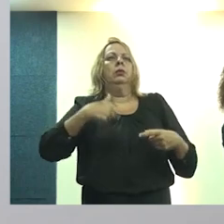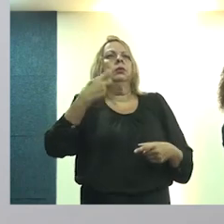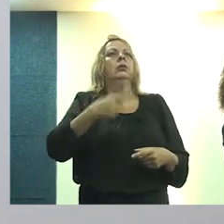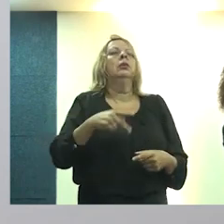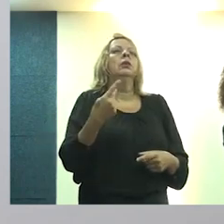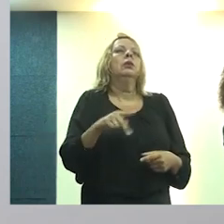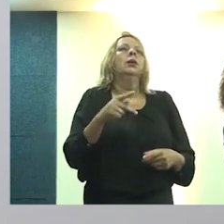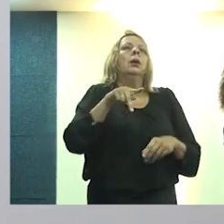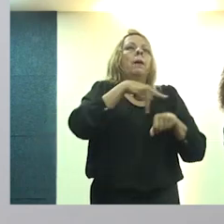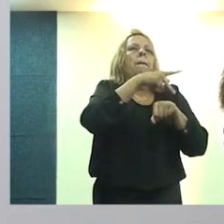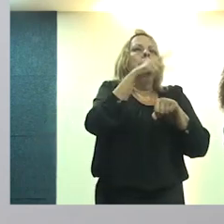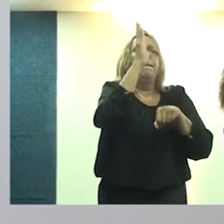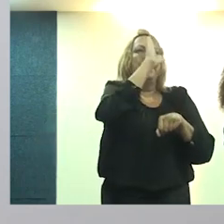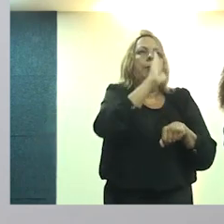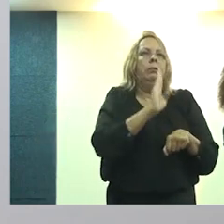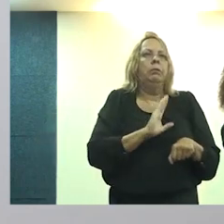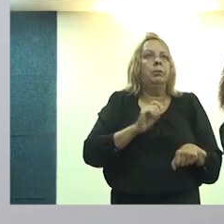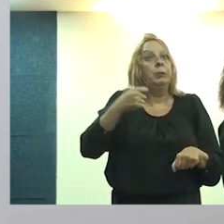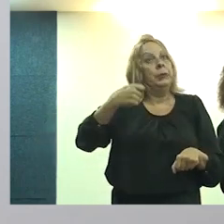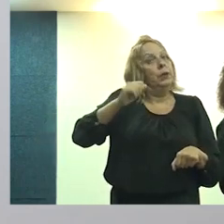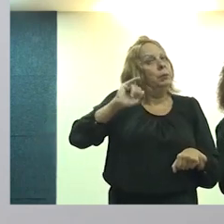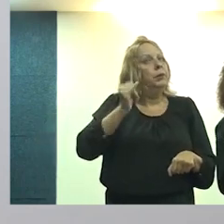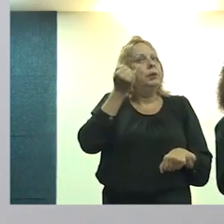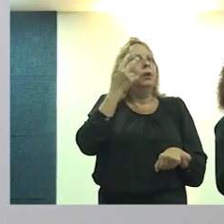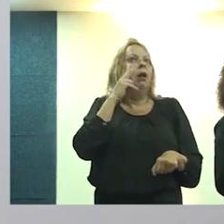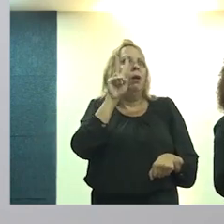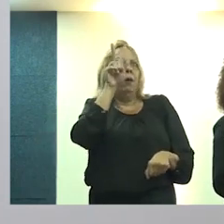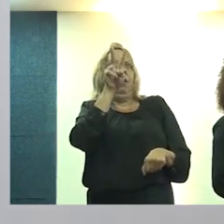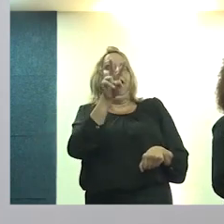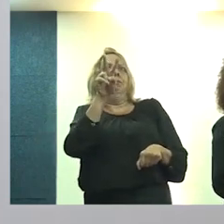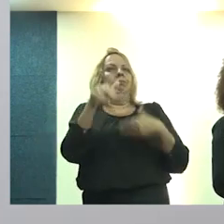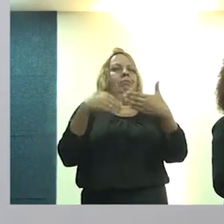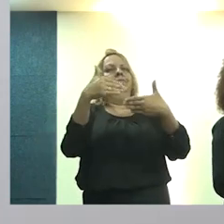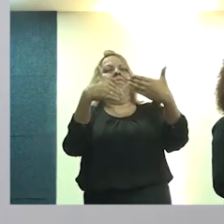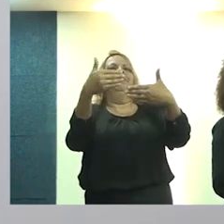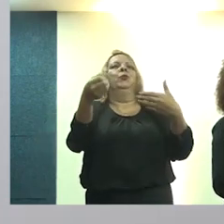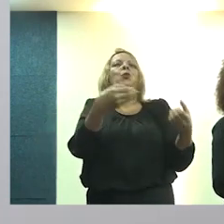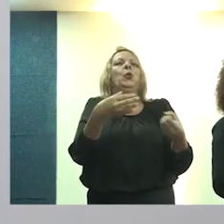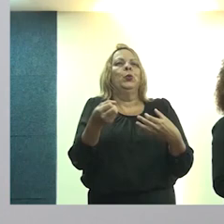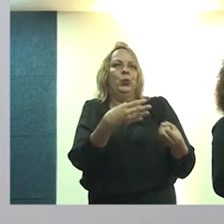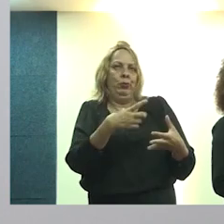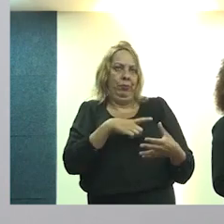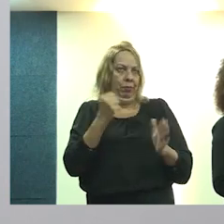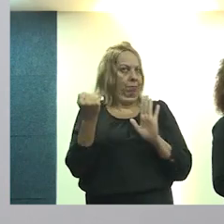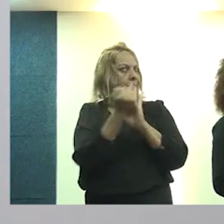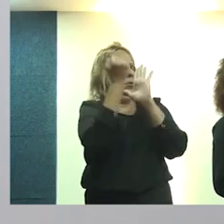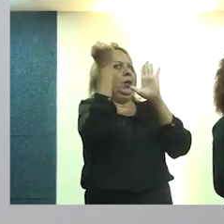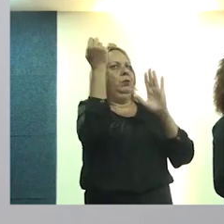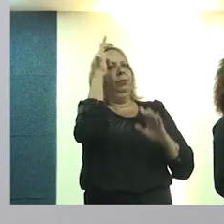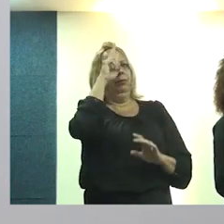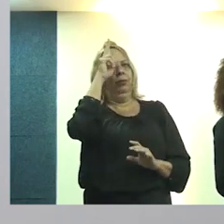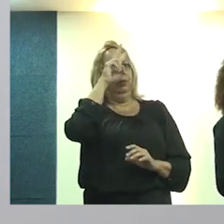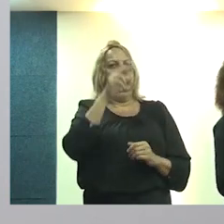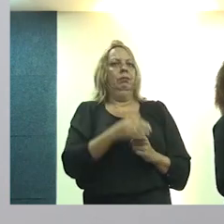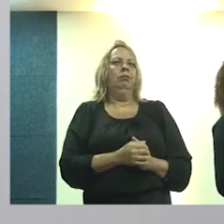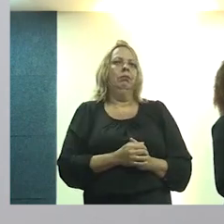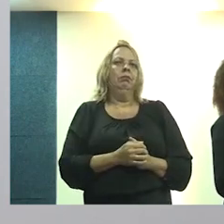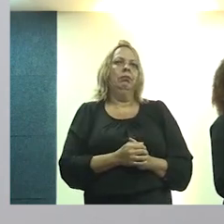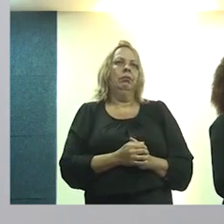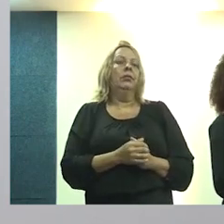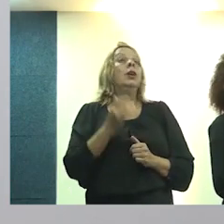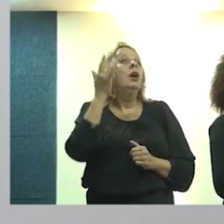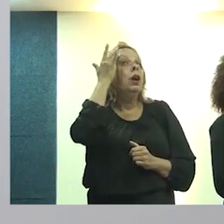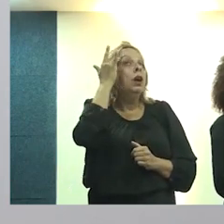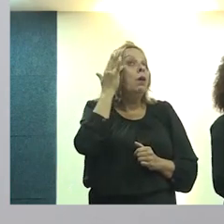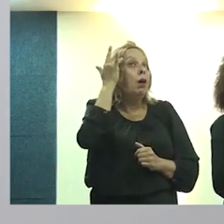urbana no país, a gente precisa aproveitar para olhar para a frente e impulsionar um novo marco histórico. Eu acho